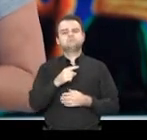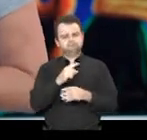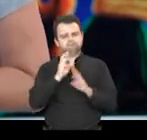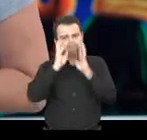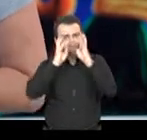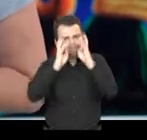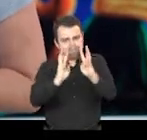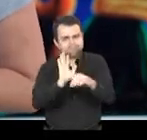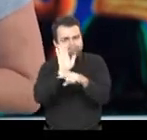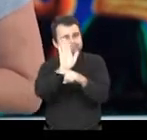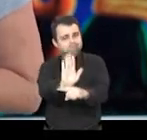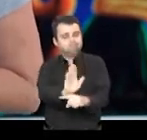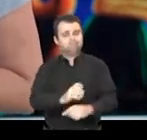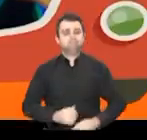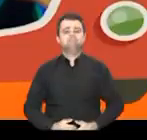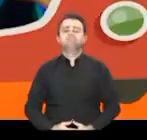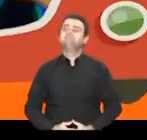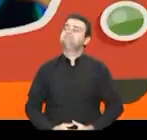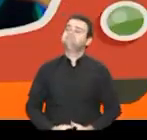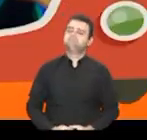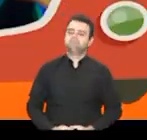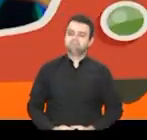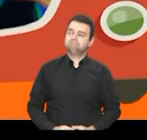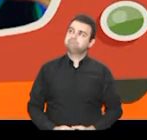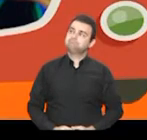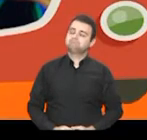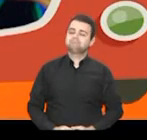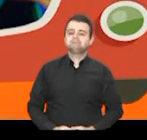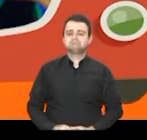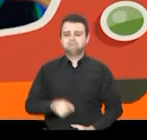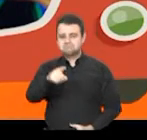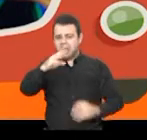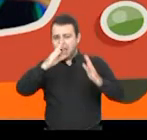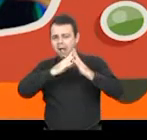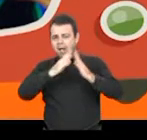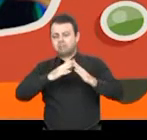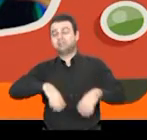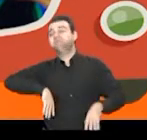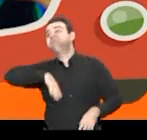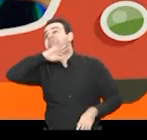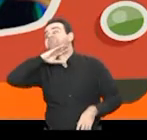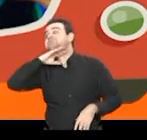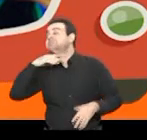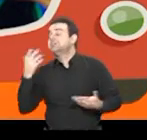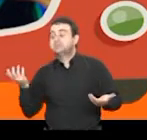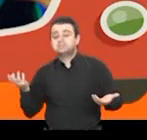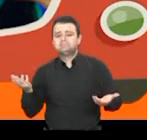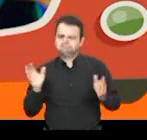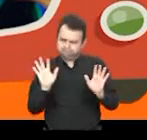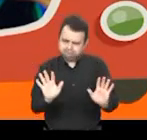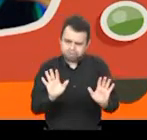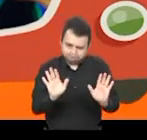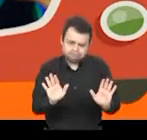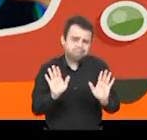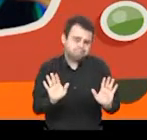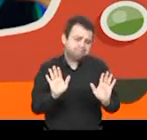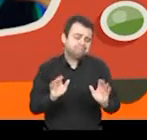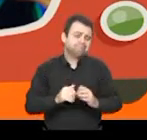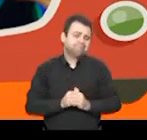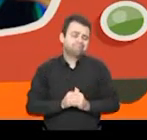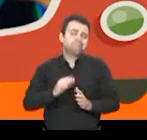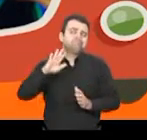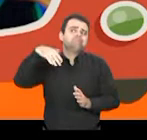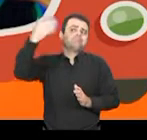para atendê-los. E aí, você está cansado de ficar em casa? Calma,